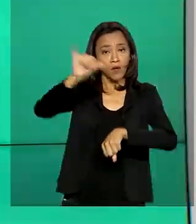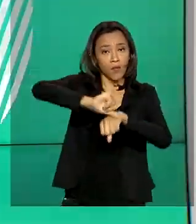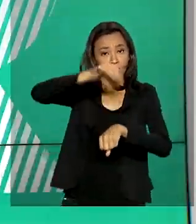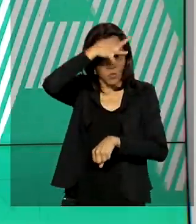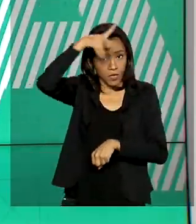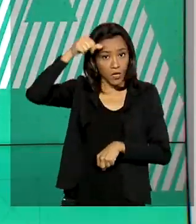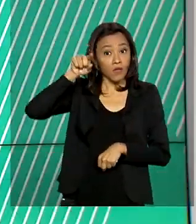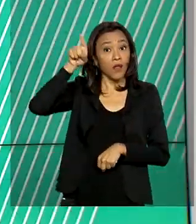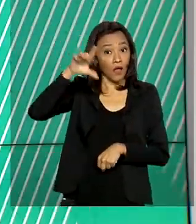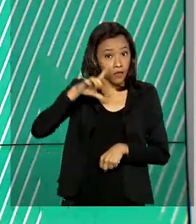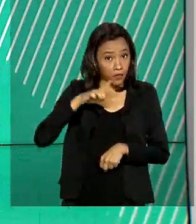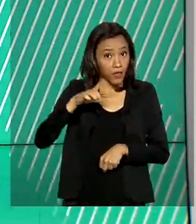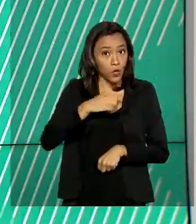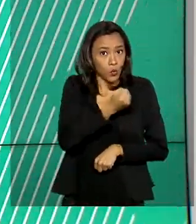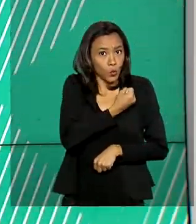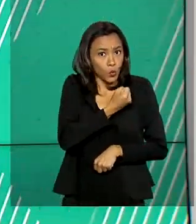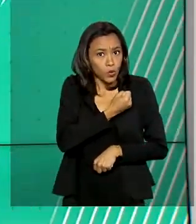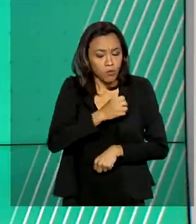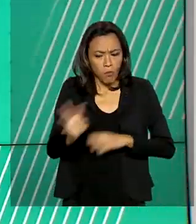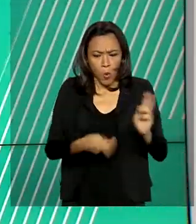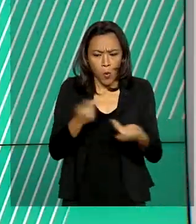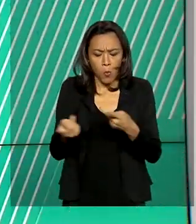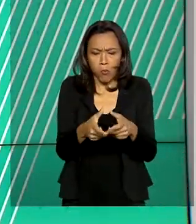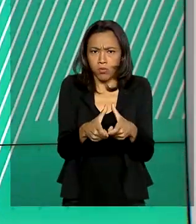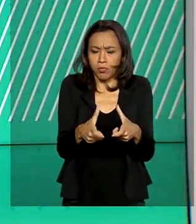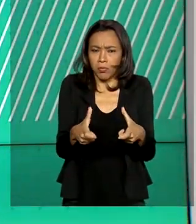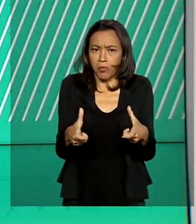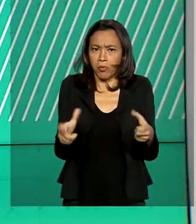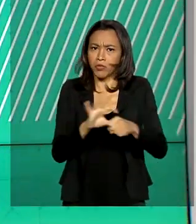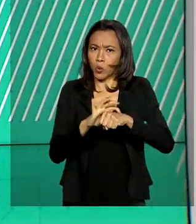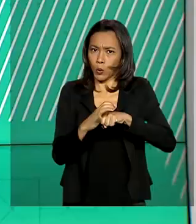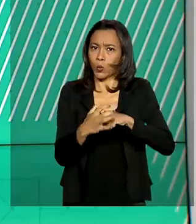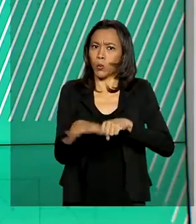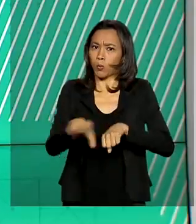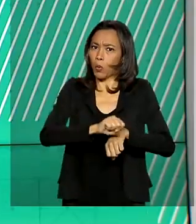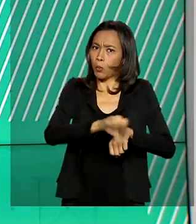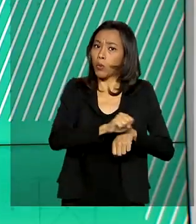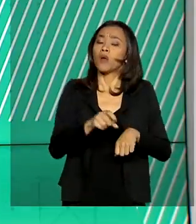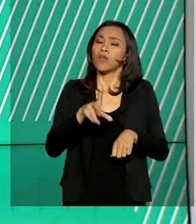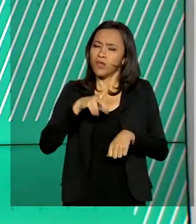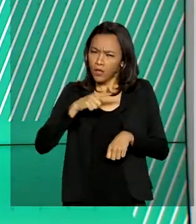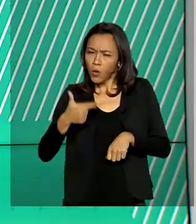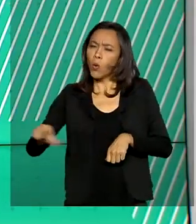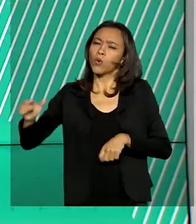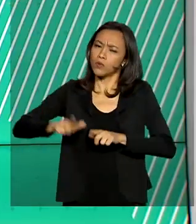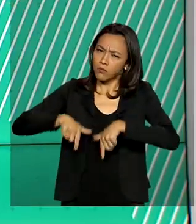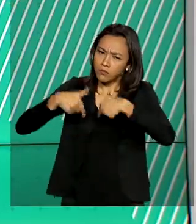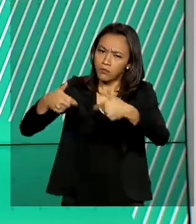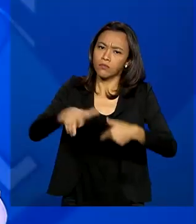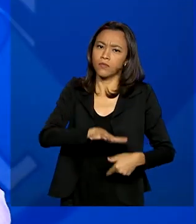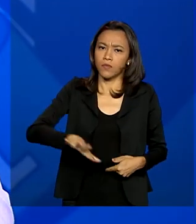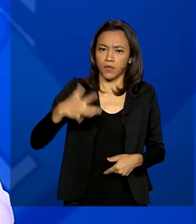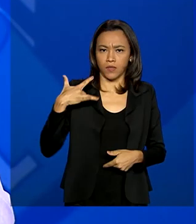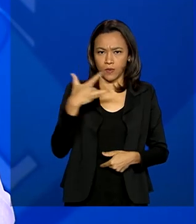registra aumento do número de casos e vai contar ainda com outras iniciativas na área da saúde.